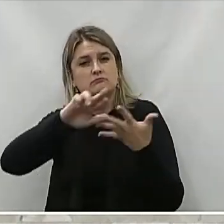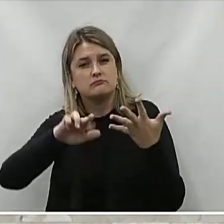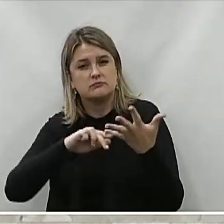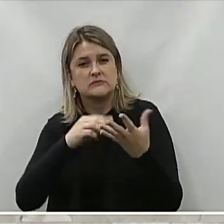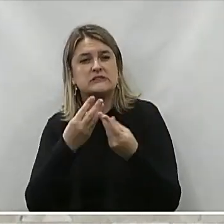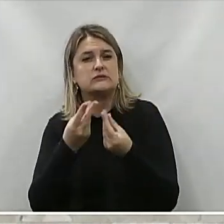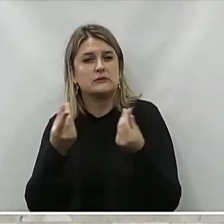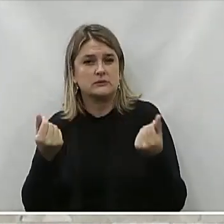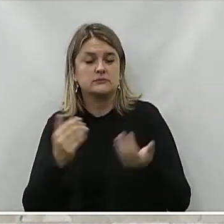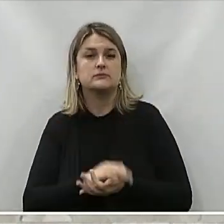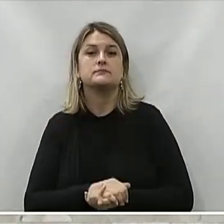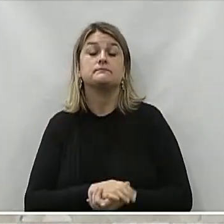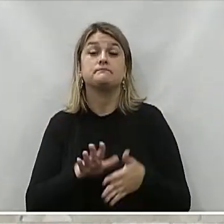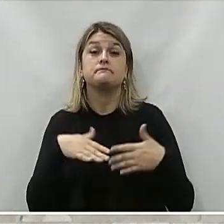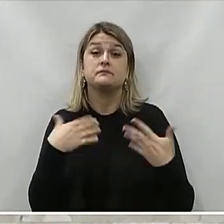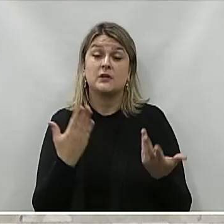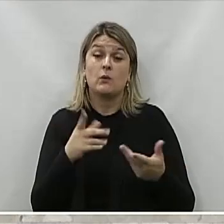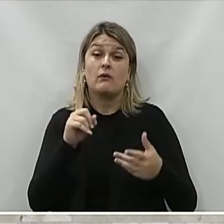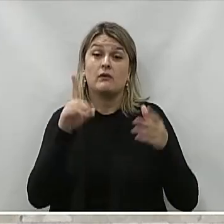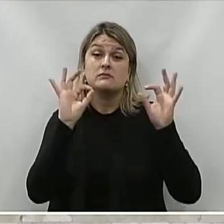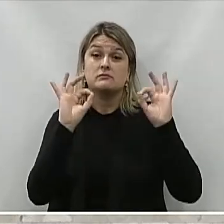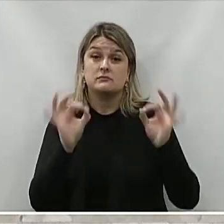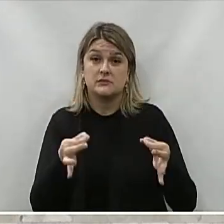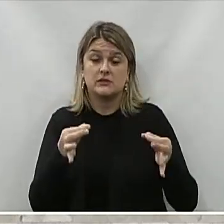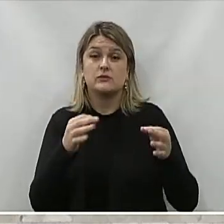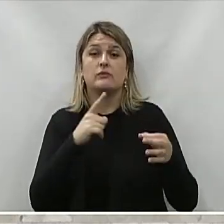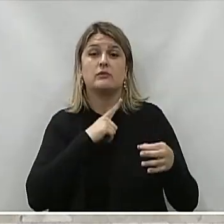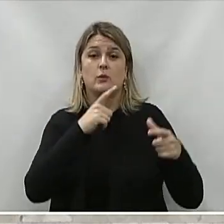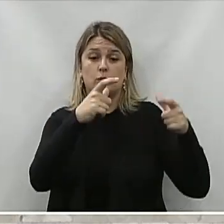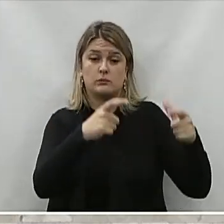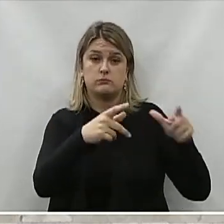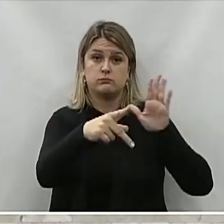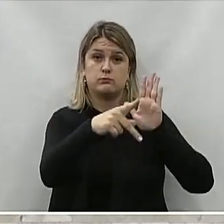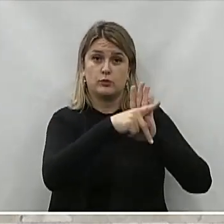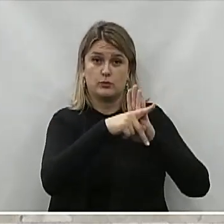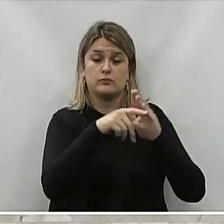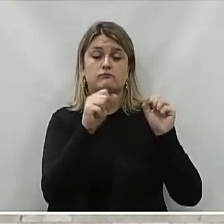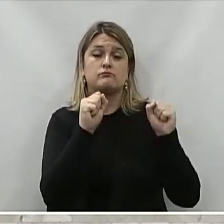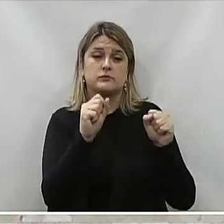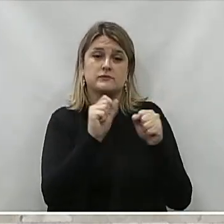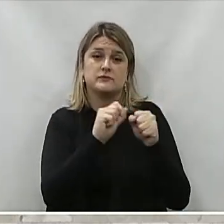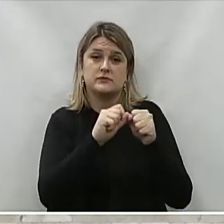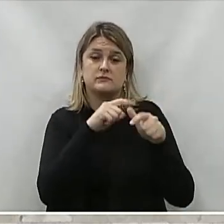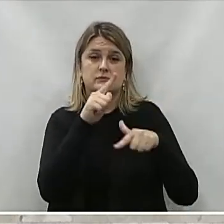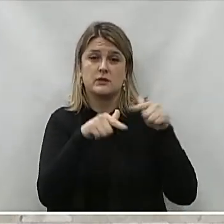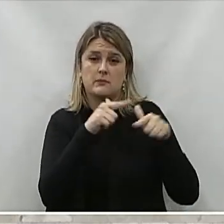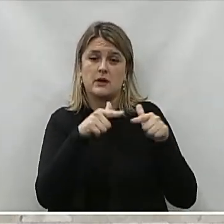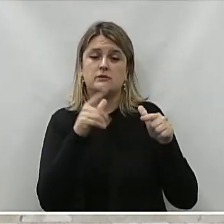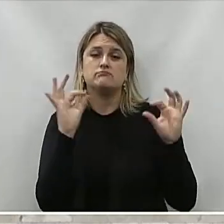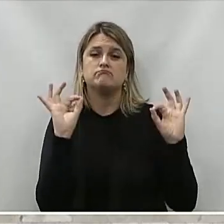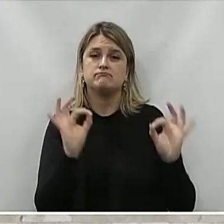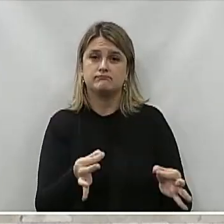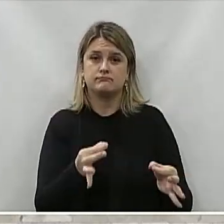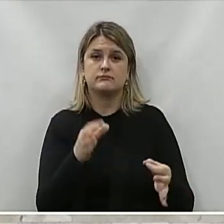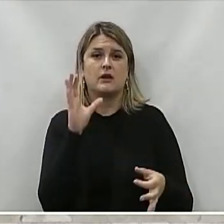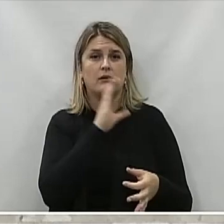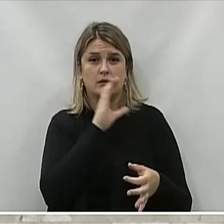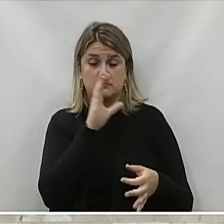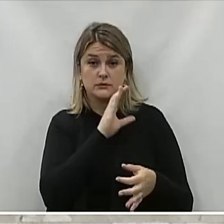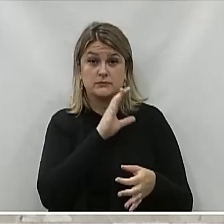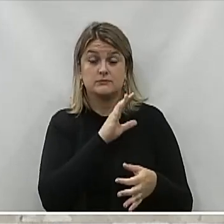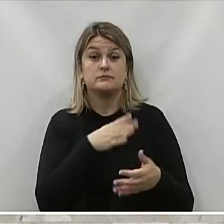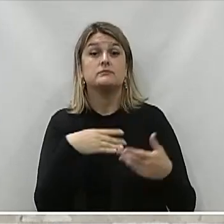delicadas Então mais do que justo Uma sede própria Para que possam Fazer os seus serviços Com mais eficácia E agilidade